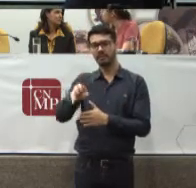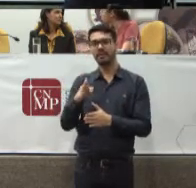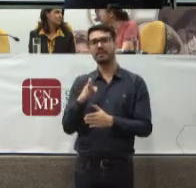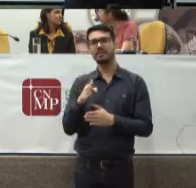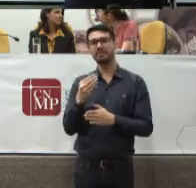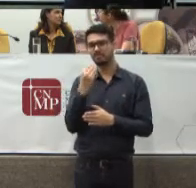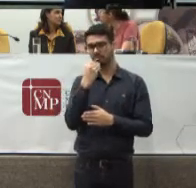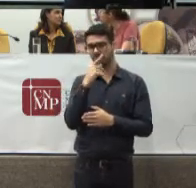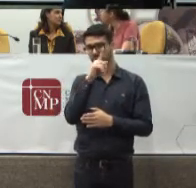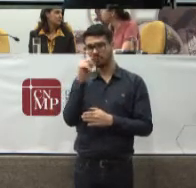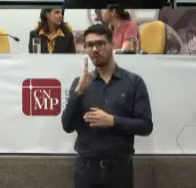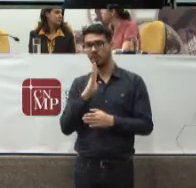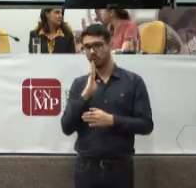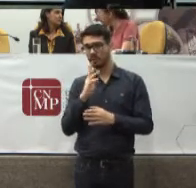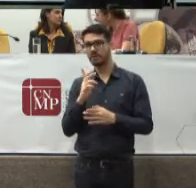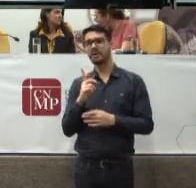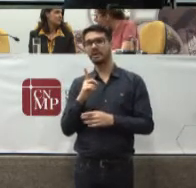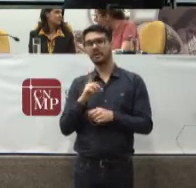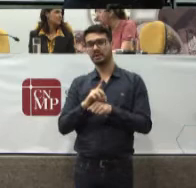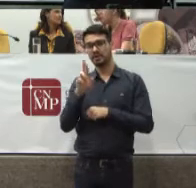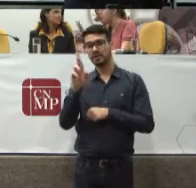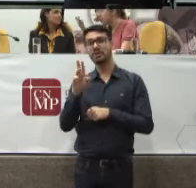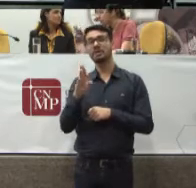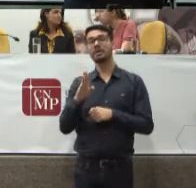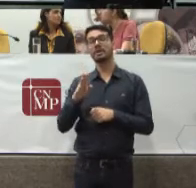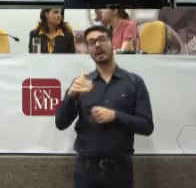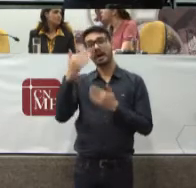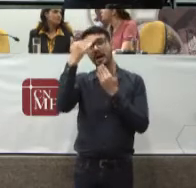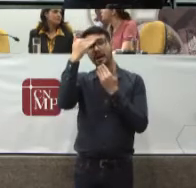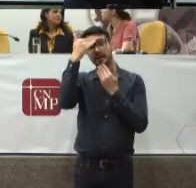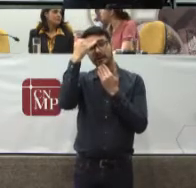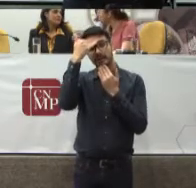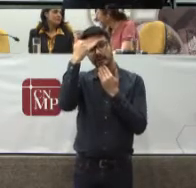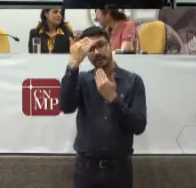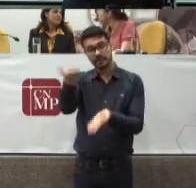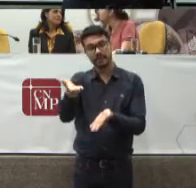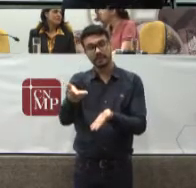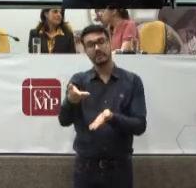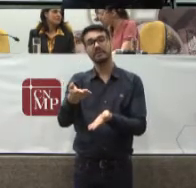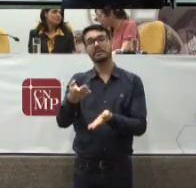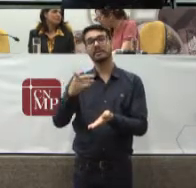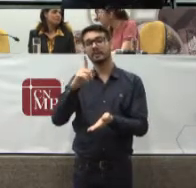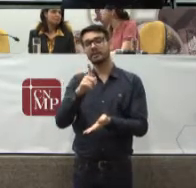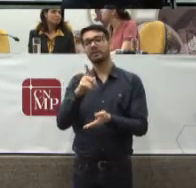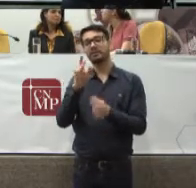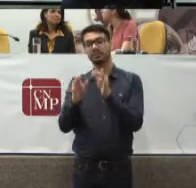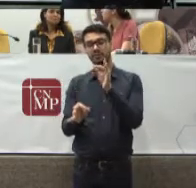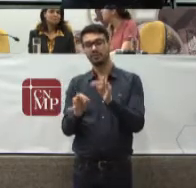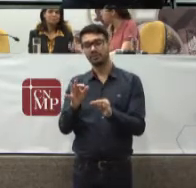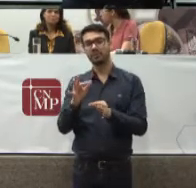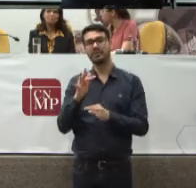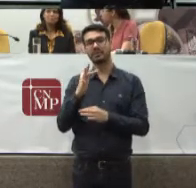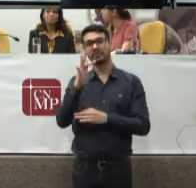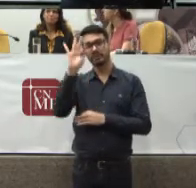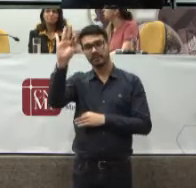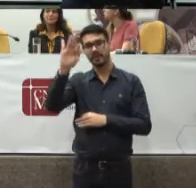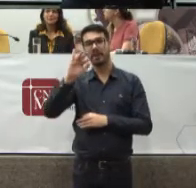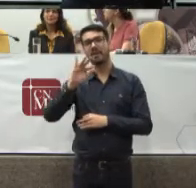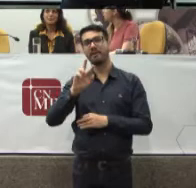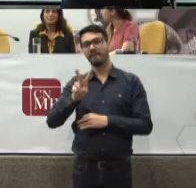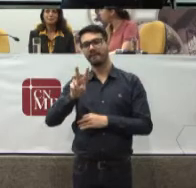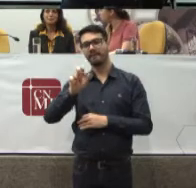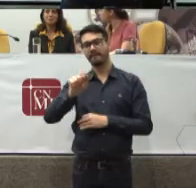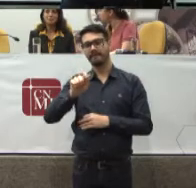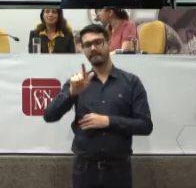Ivana Mas agradecer A generosidade do Juiz Federal Doutor Walter Schwenk Em